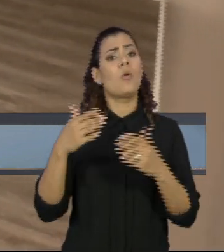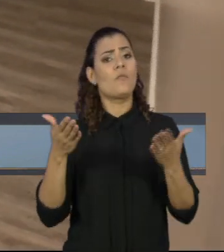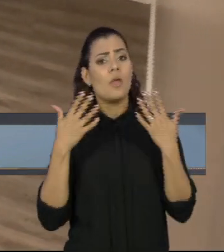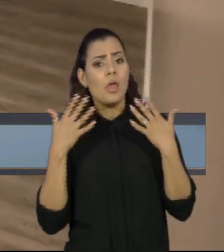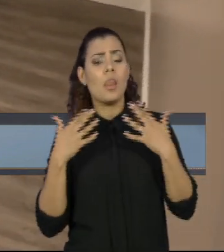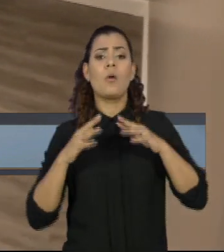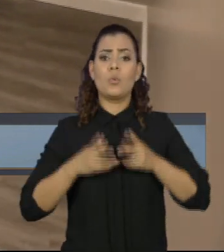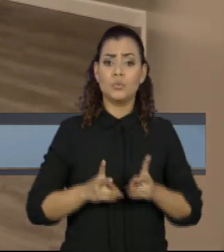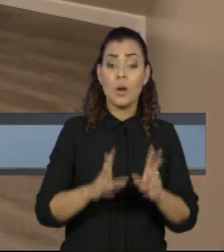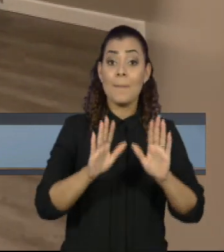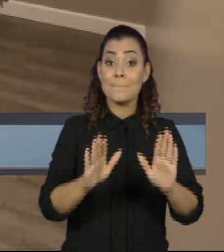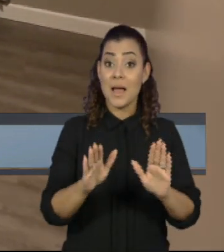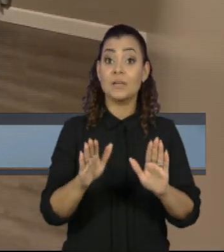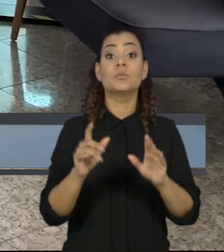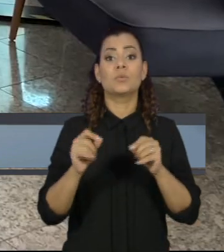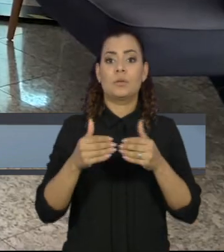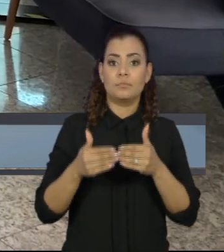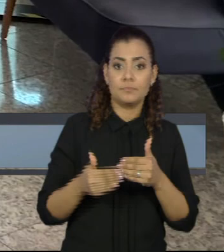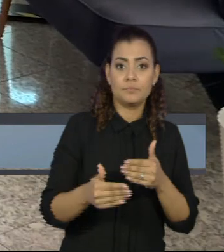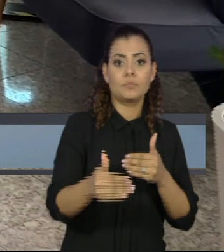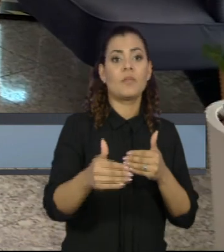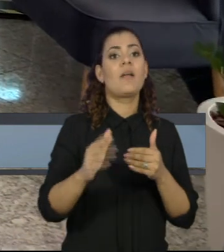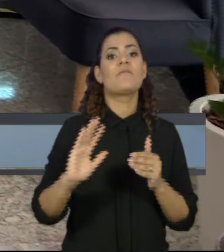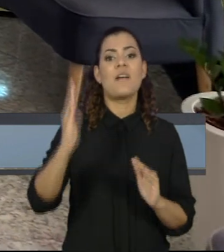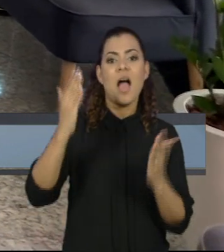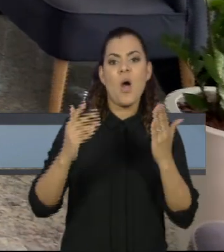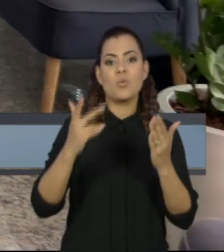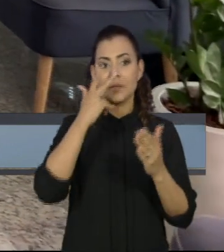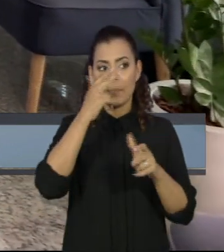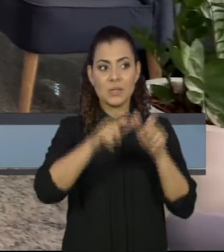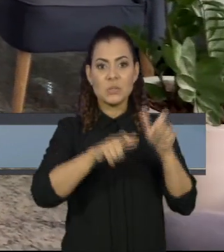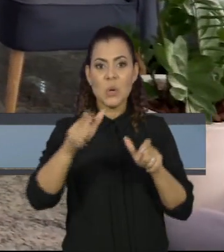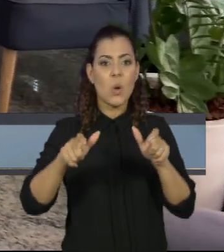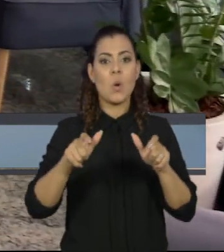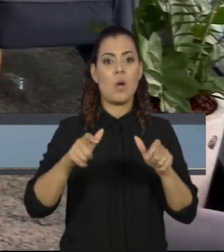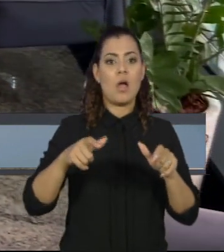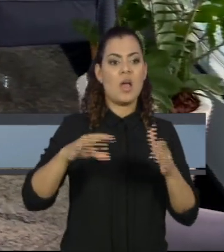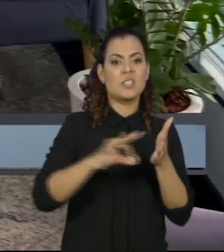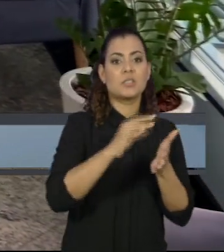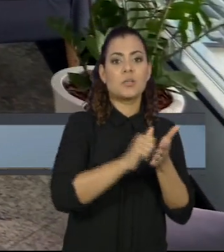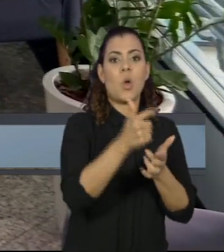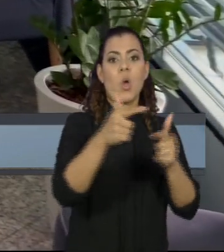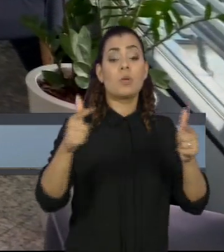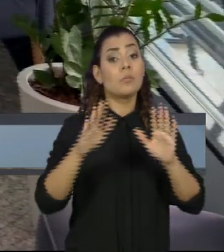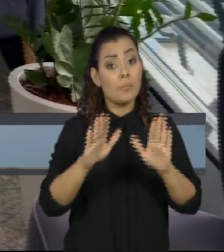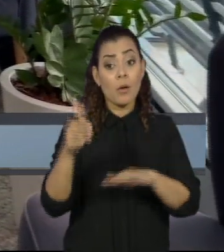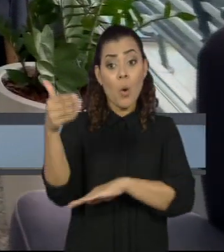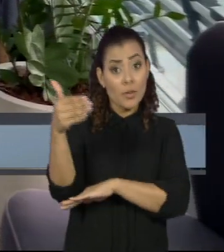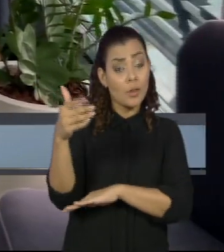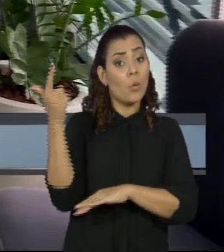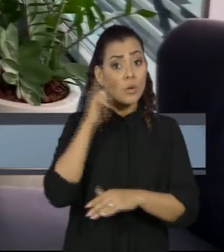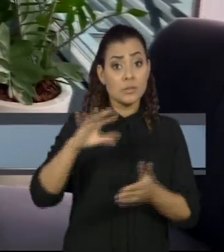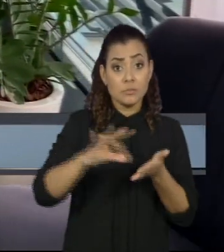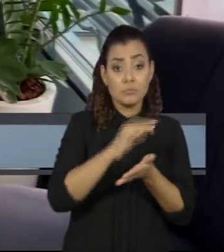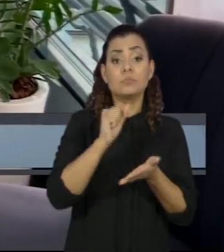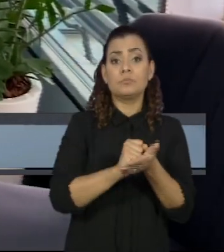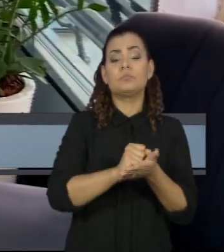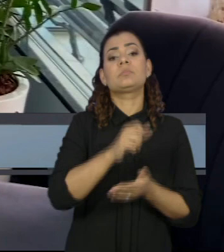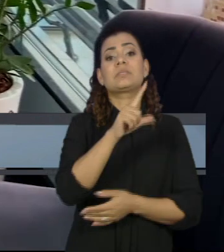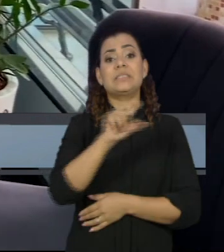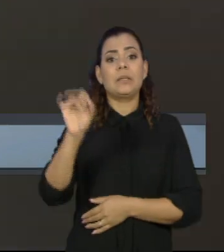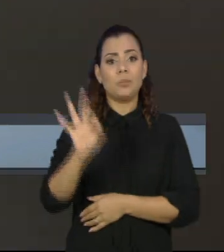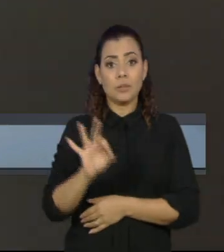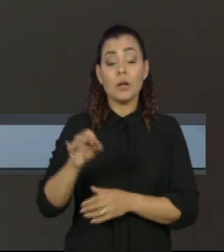e reduzir as hospedagens clandestinas ou irregulares. Para que possam receber hóspedes com ocupação máxima, hotéis e